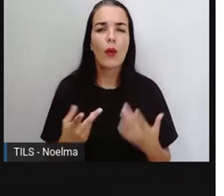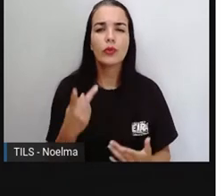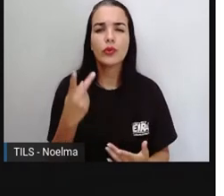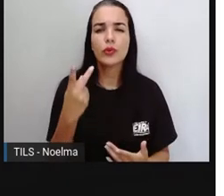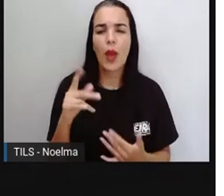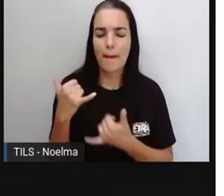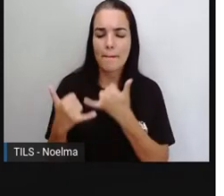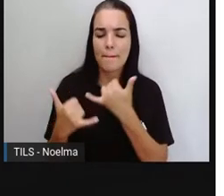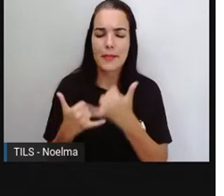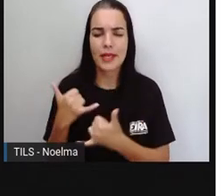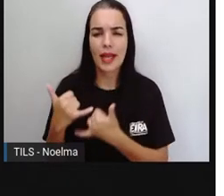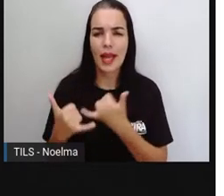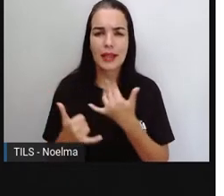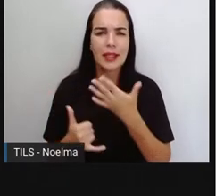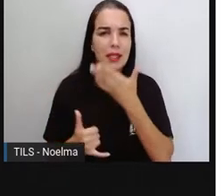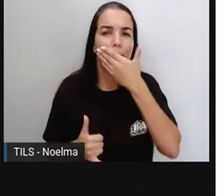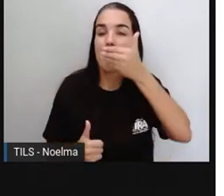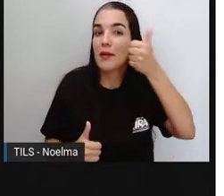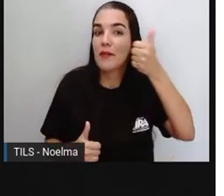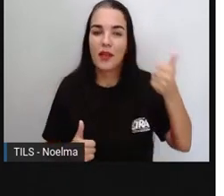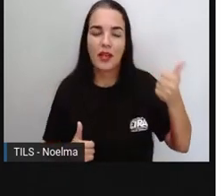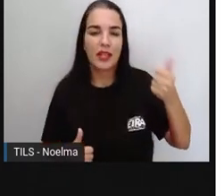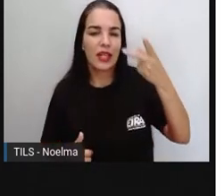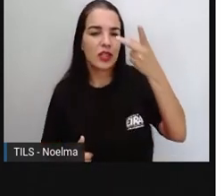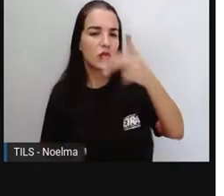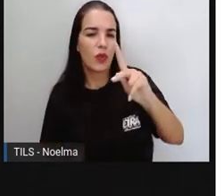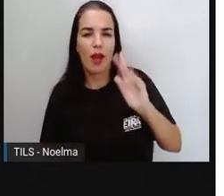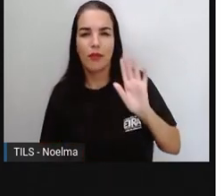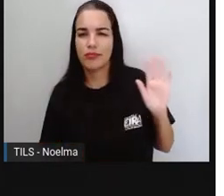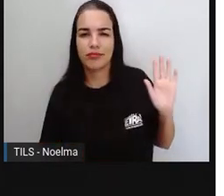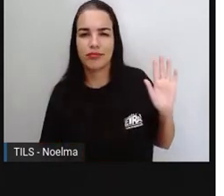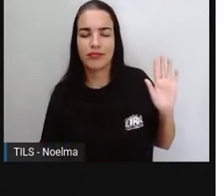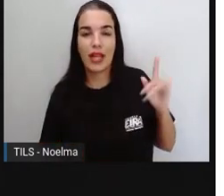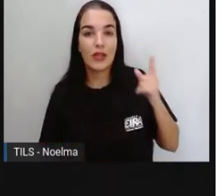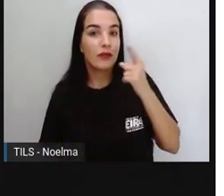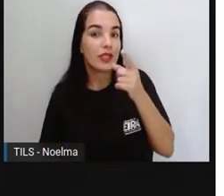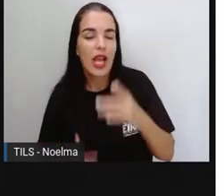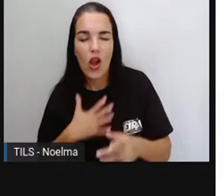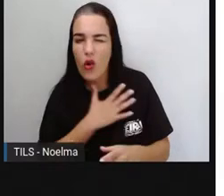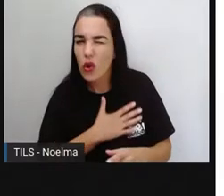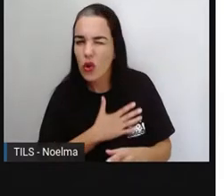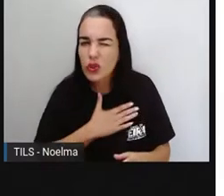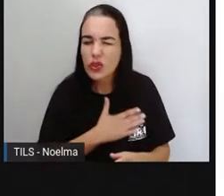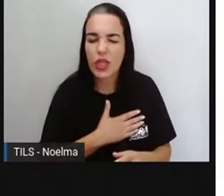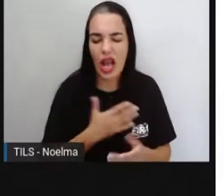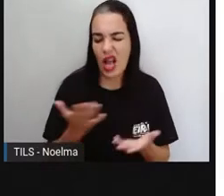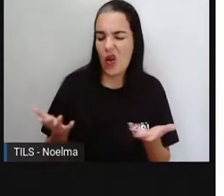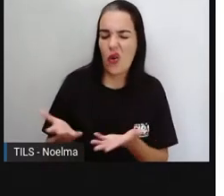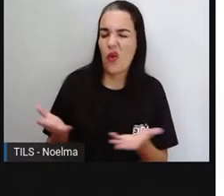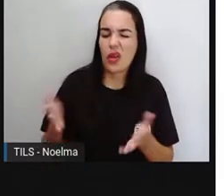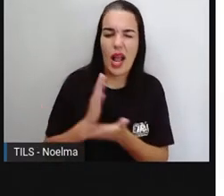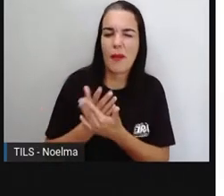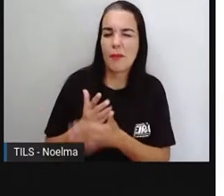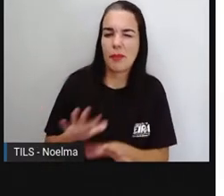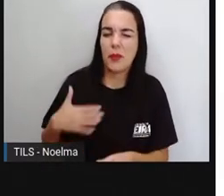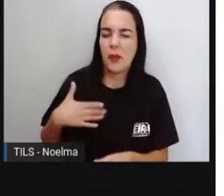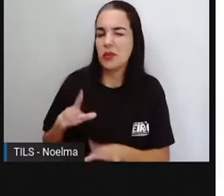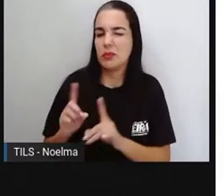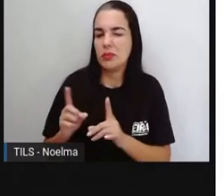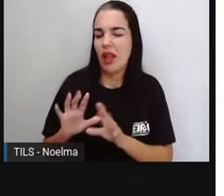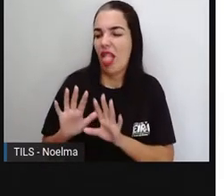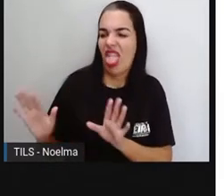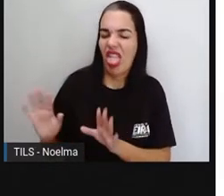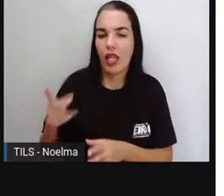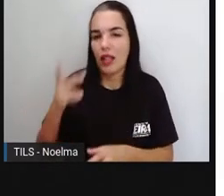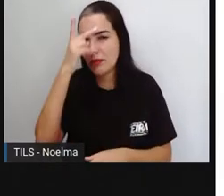O que você gosta de brincar aí no seu dia a dia? Tem alguma brincadeira que você já gostou, que não gosta mais e que tá e agora todo